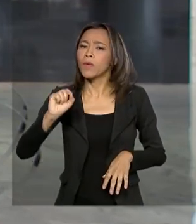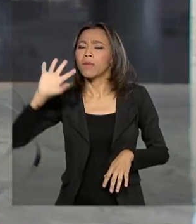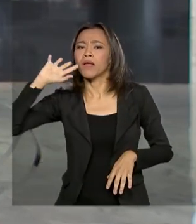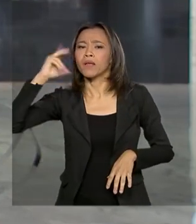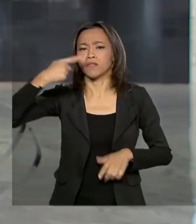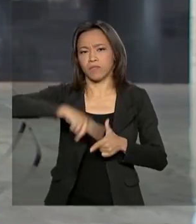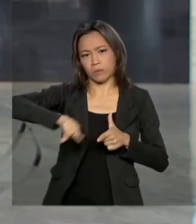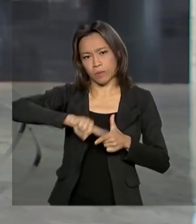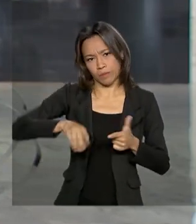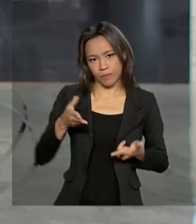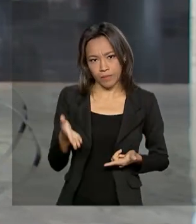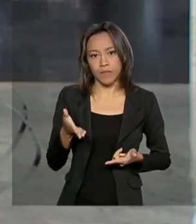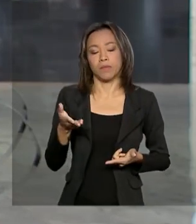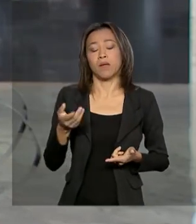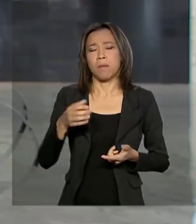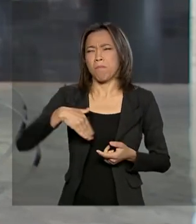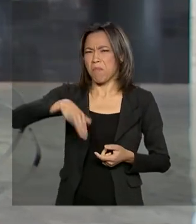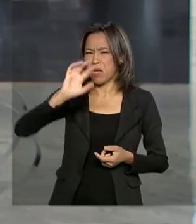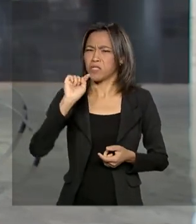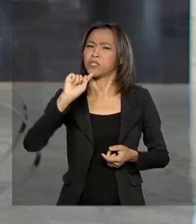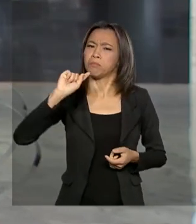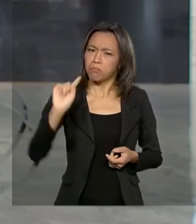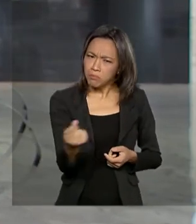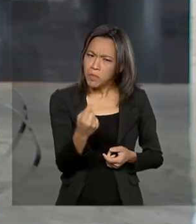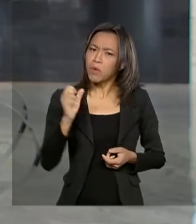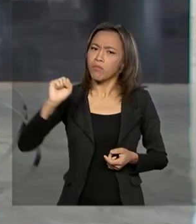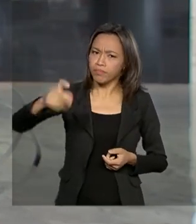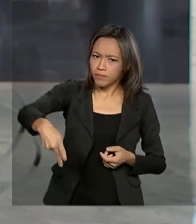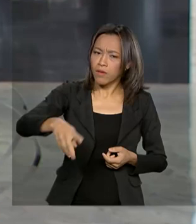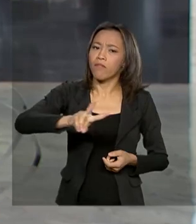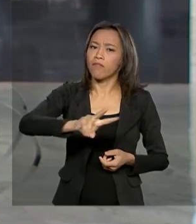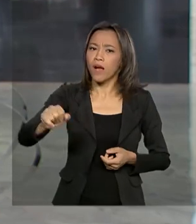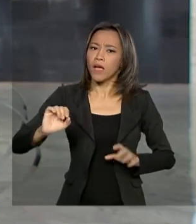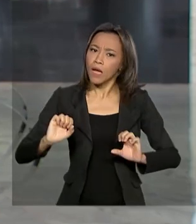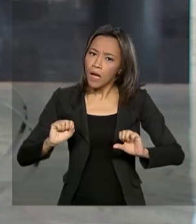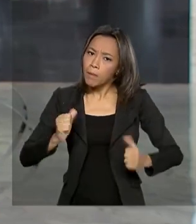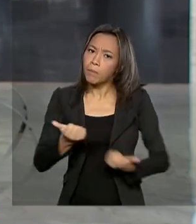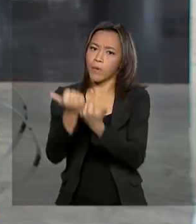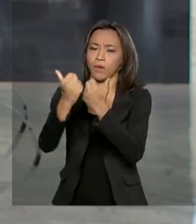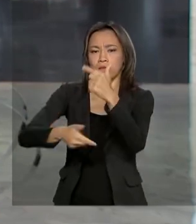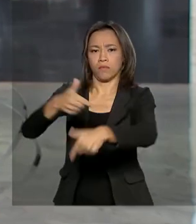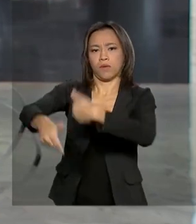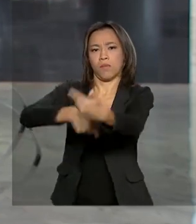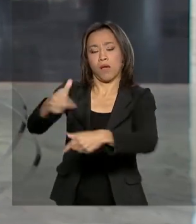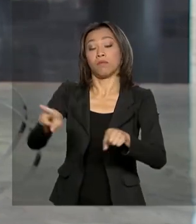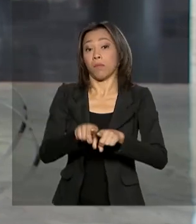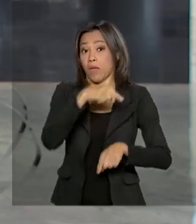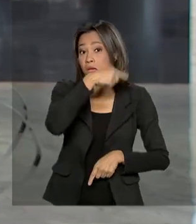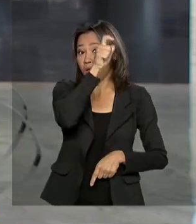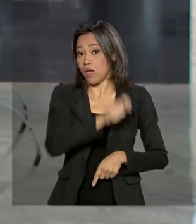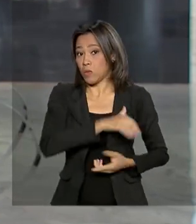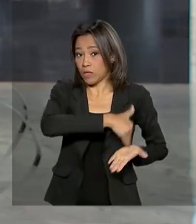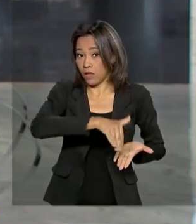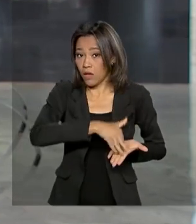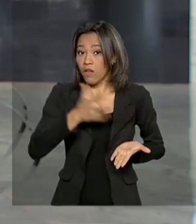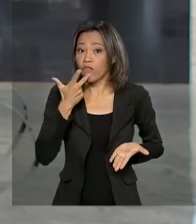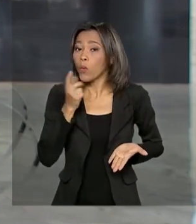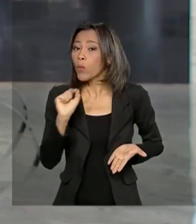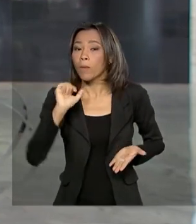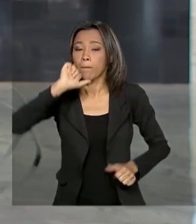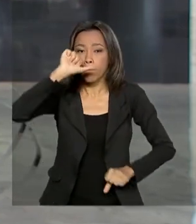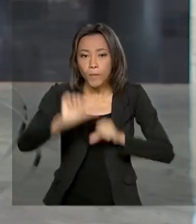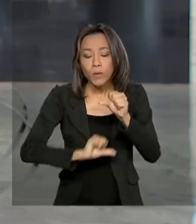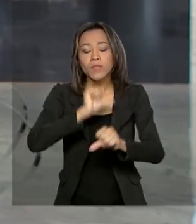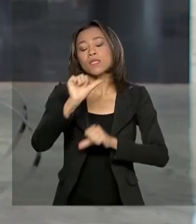esse problema. Mais de mil aposentados devem reforçar o trabalho. E o secretário também anunciou mudanças no